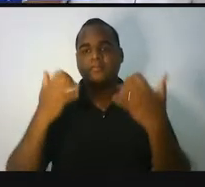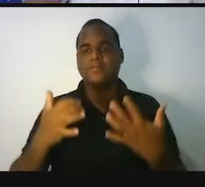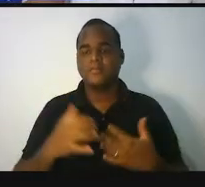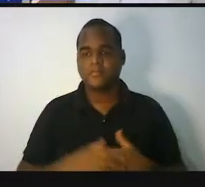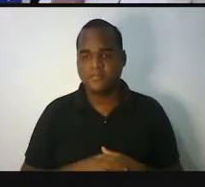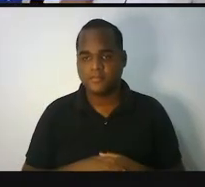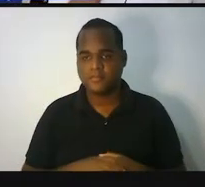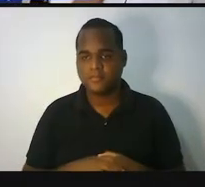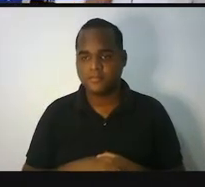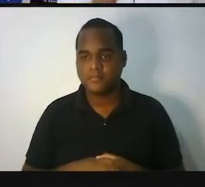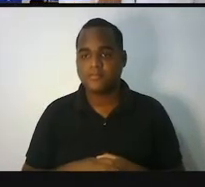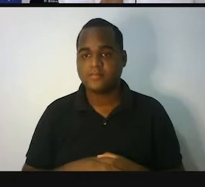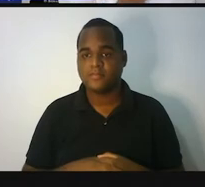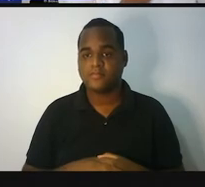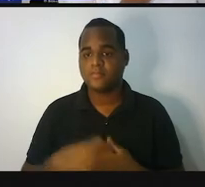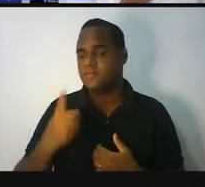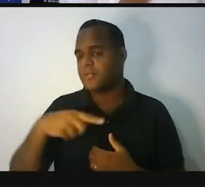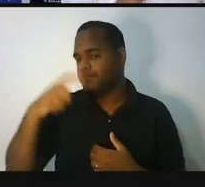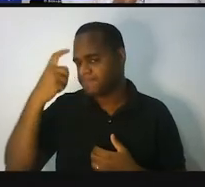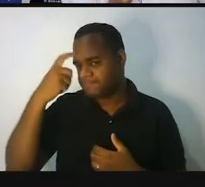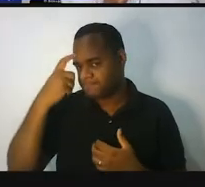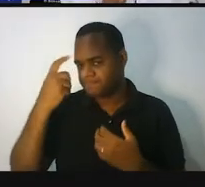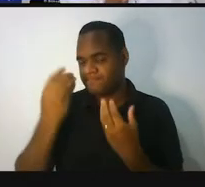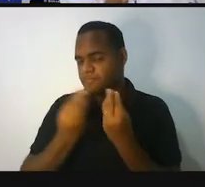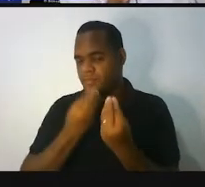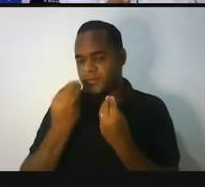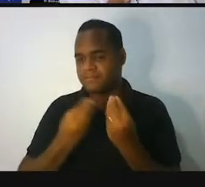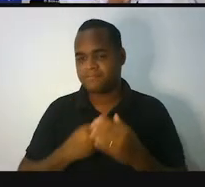Vamos pensar? E aí?